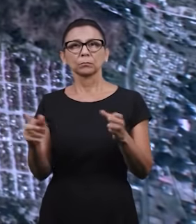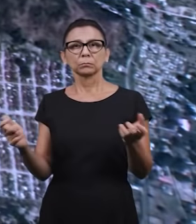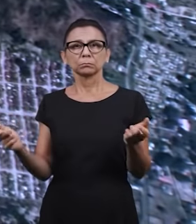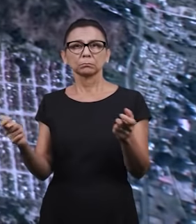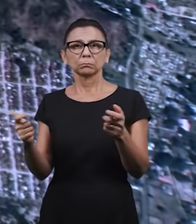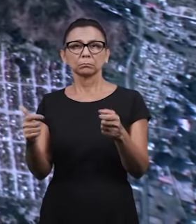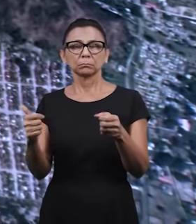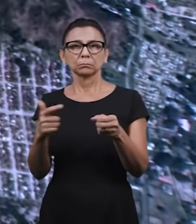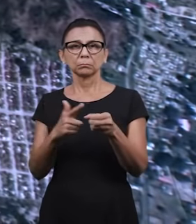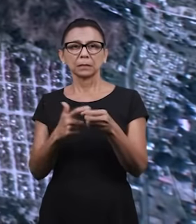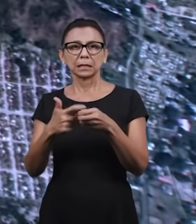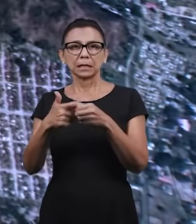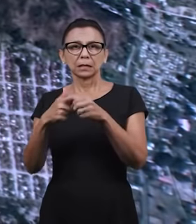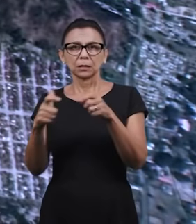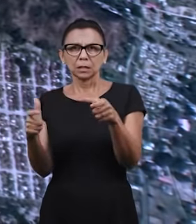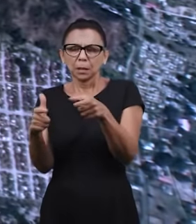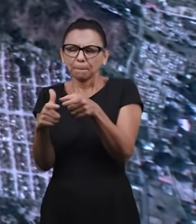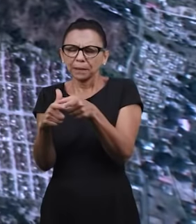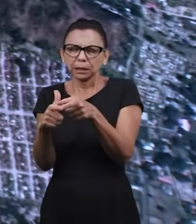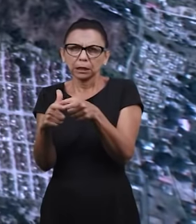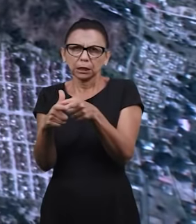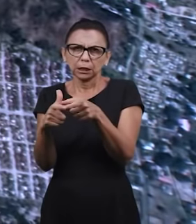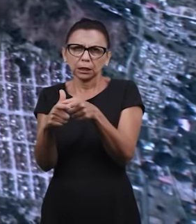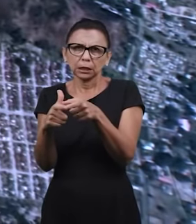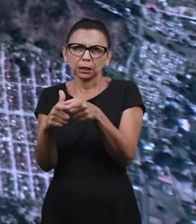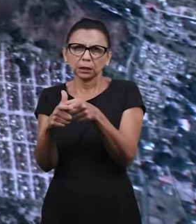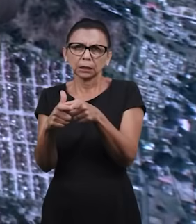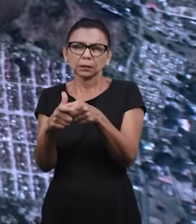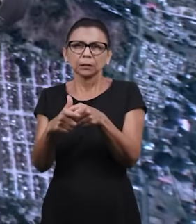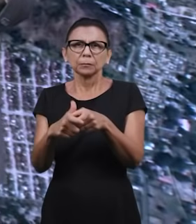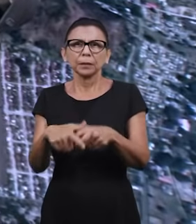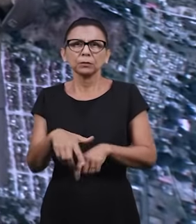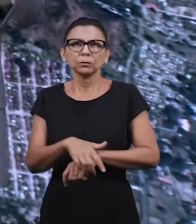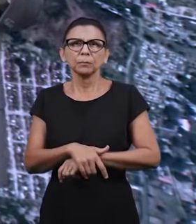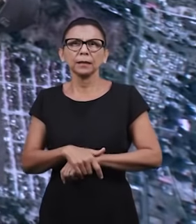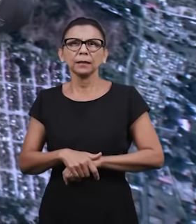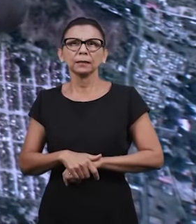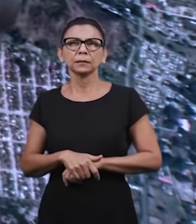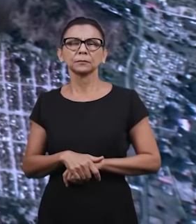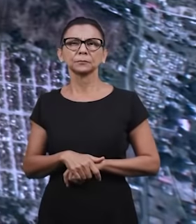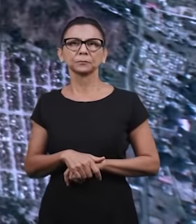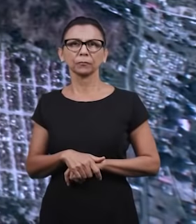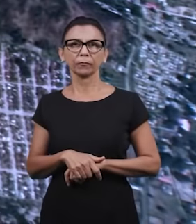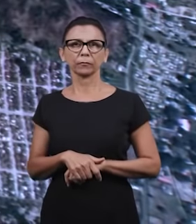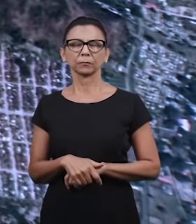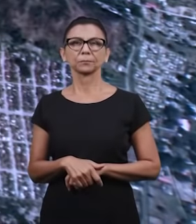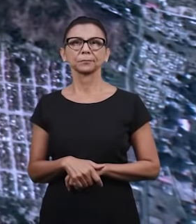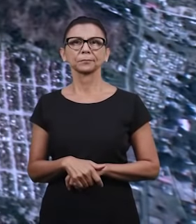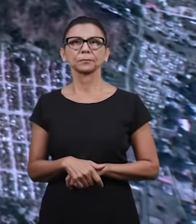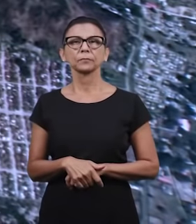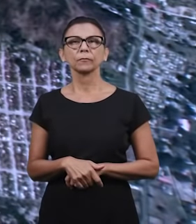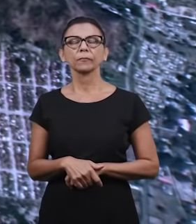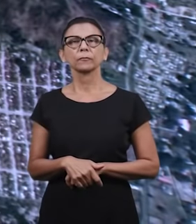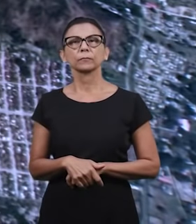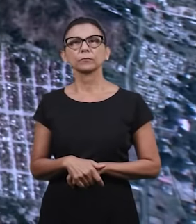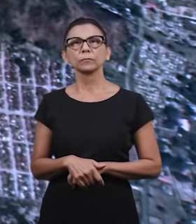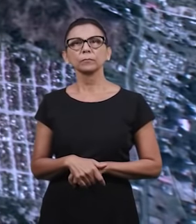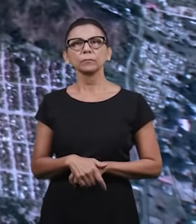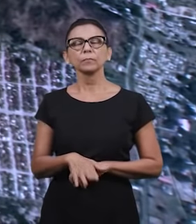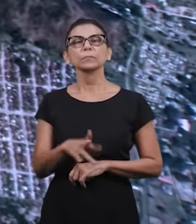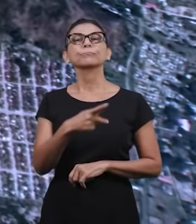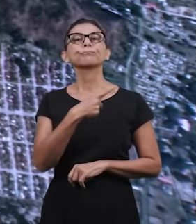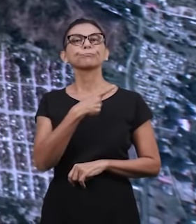palavra do Senhor. E o pastor Rufino é o pastor dessas igrejas, ajudado ali pelos irmãos, pelos obreiros na igreja. E